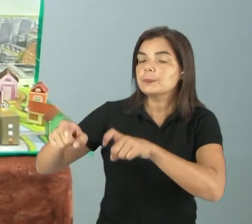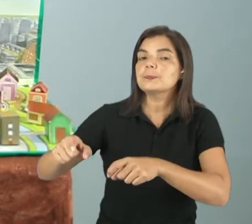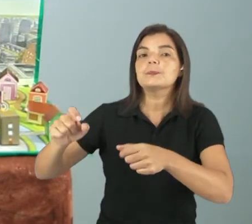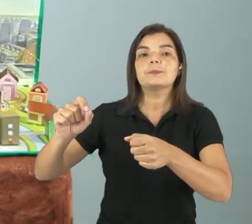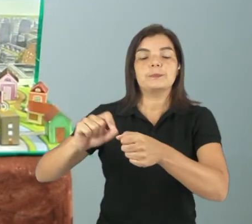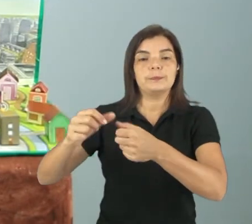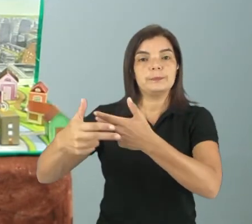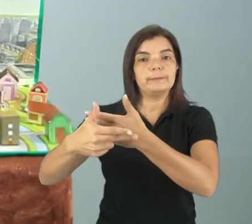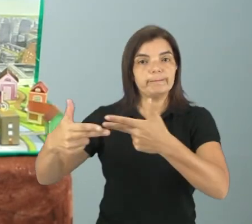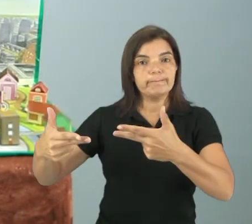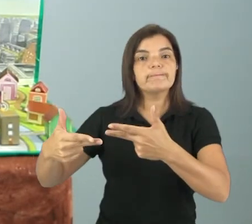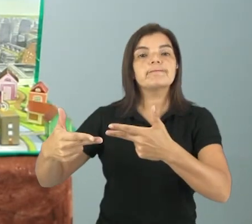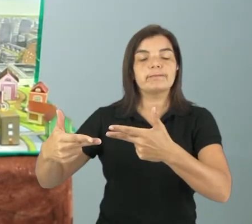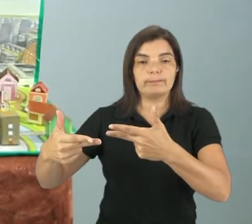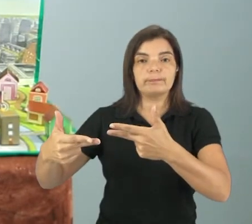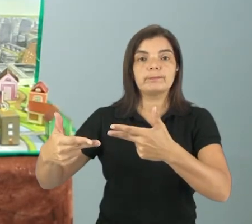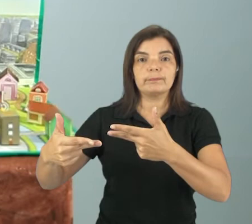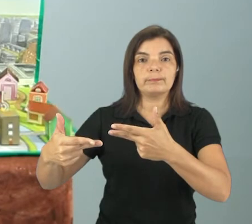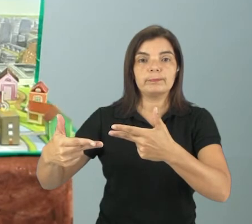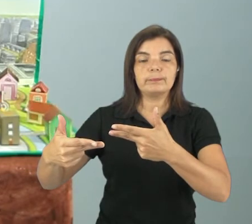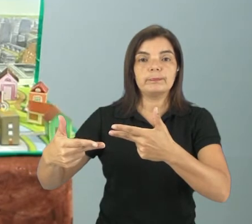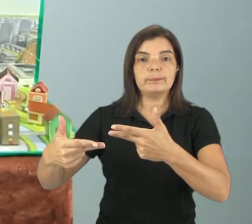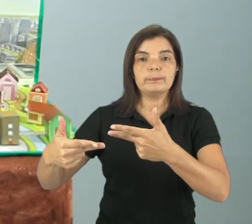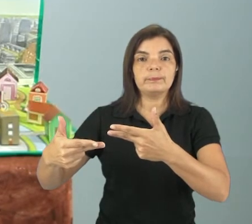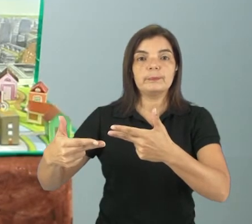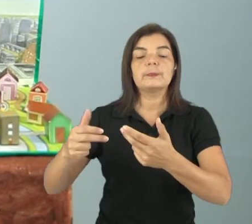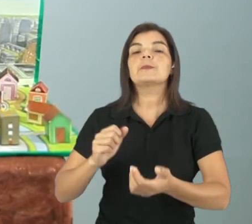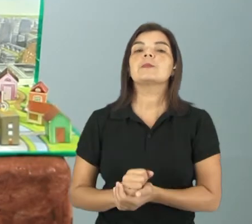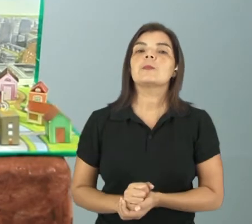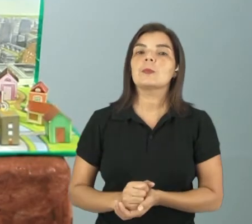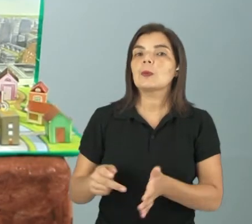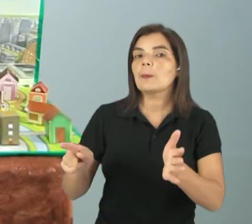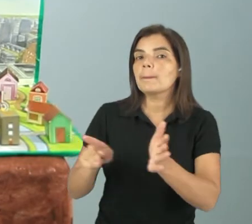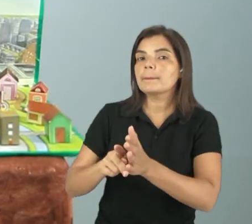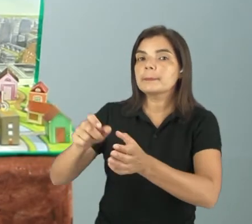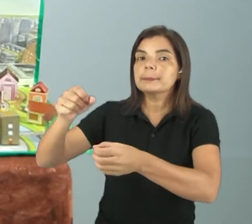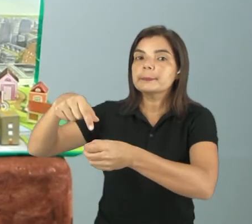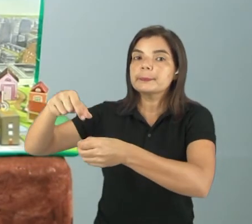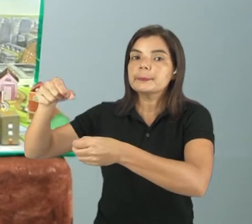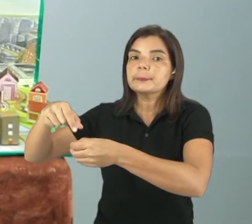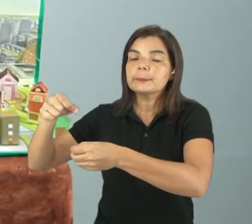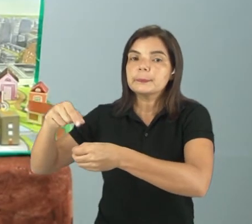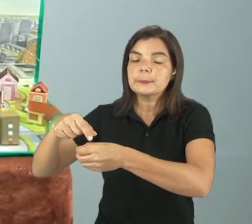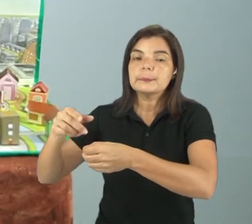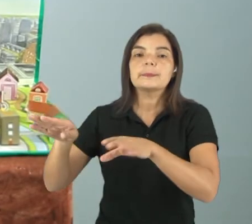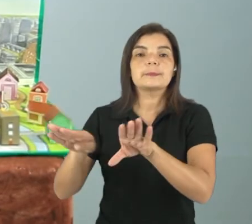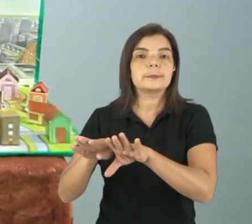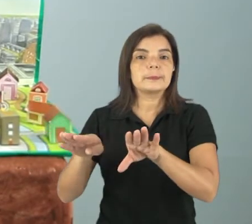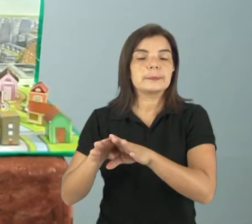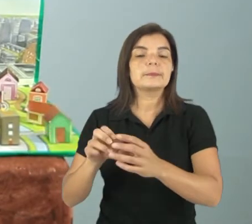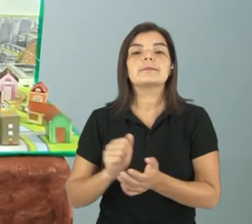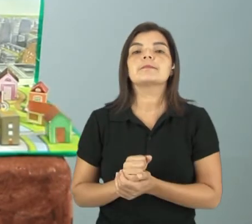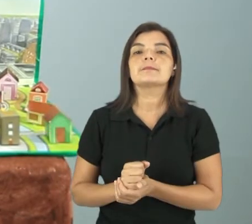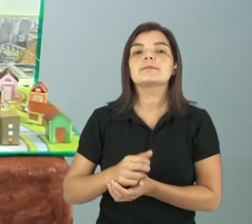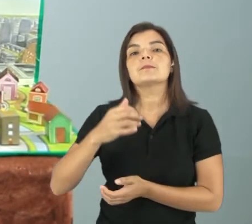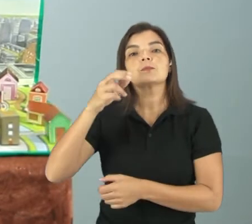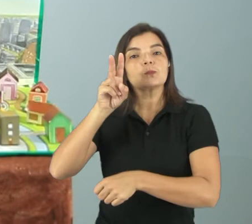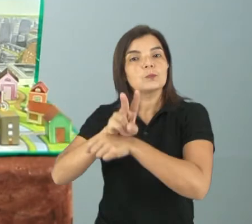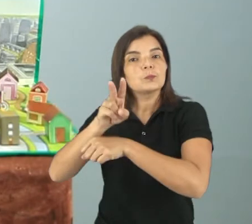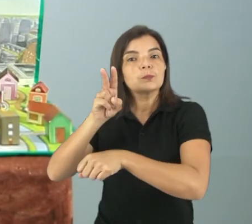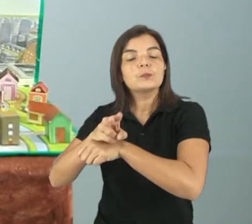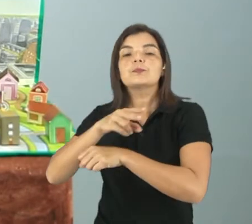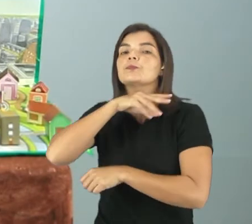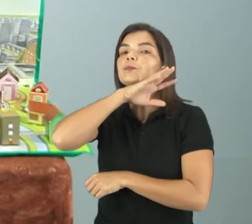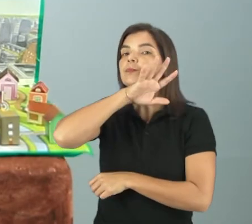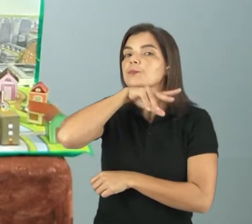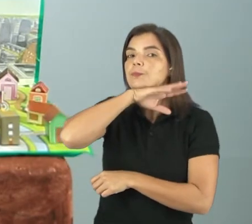muitos produtos, né, produtos da parte da agricultura, na parte da agropecuária, né, que é a